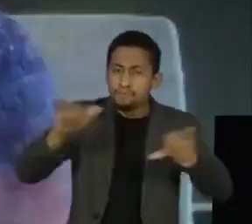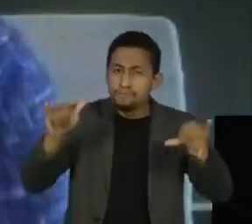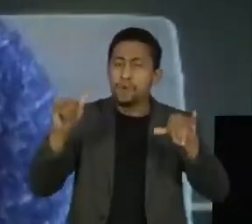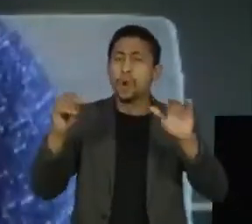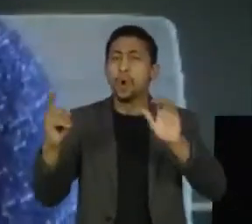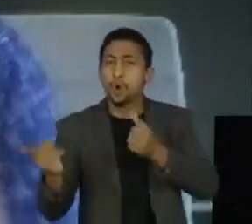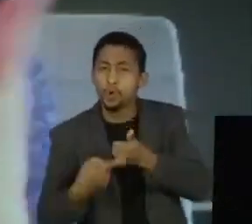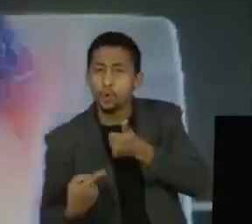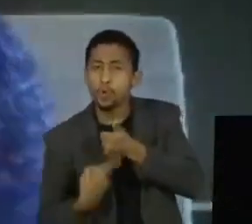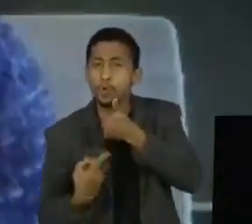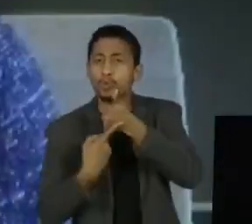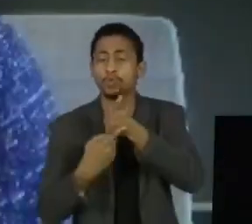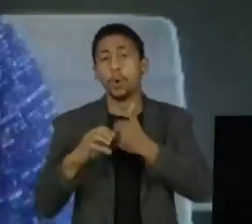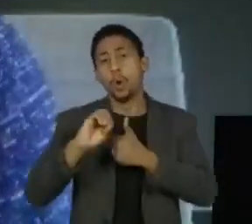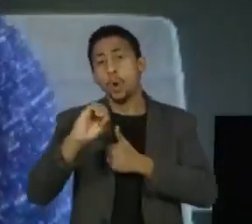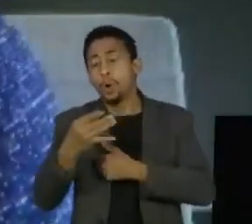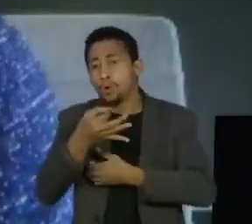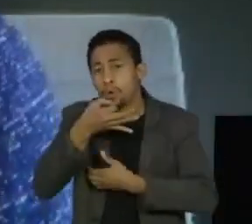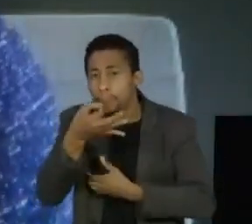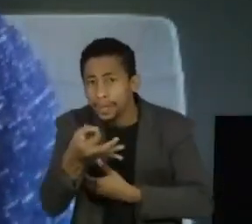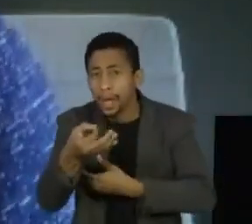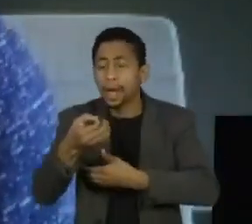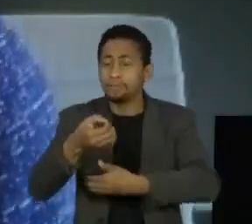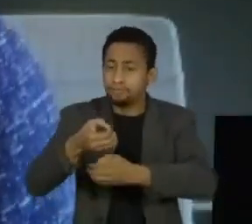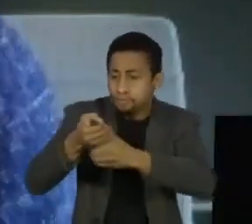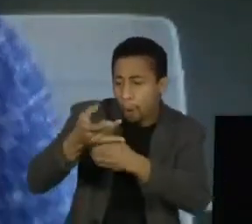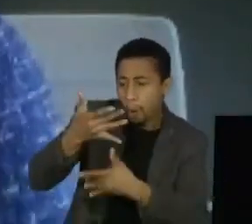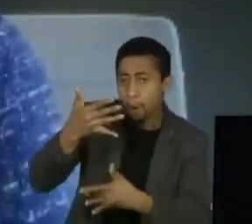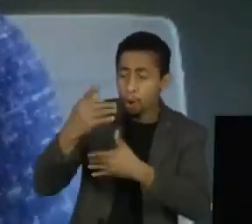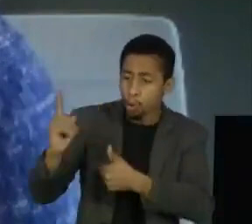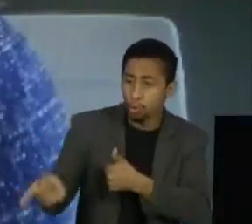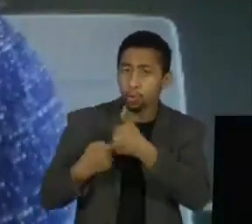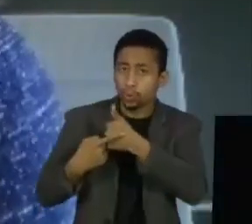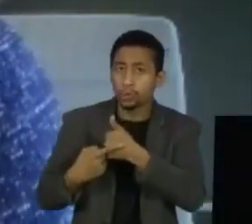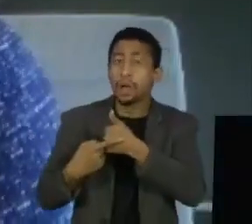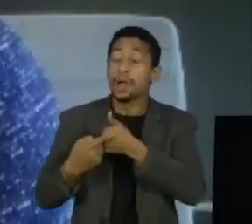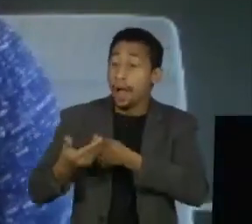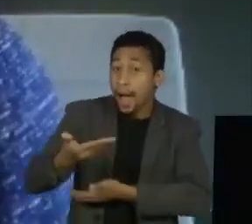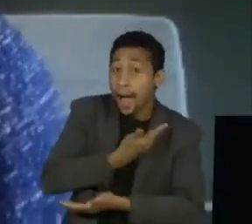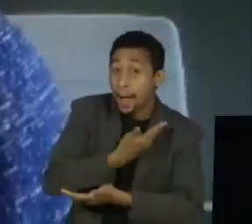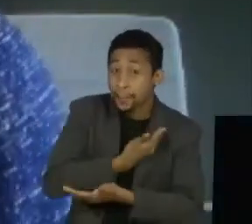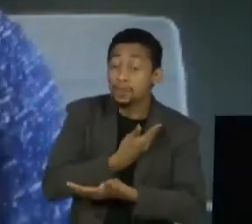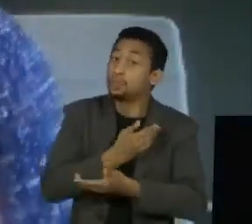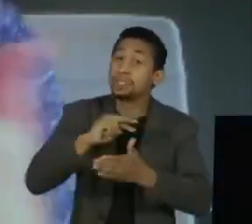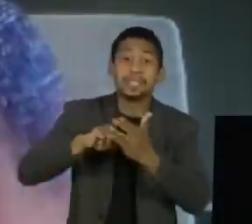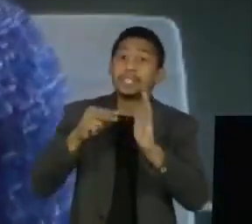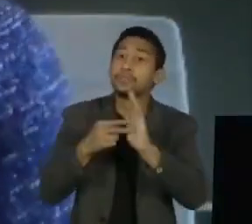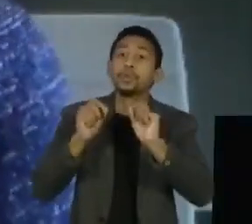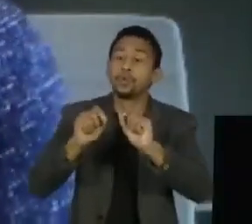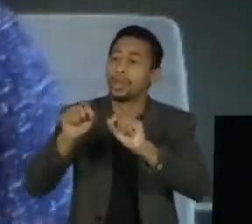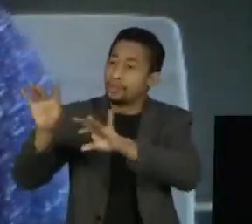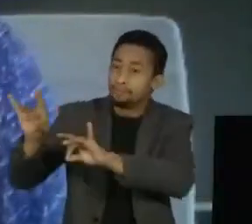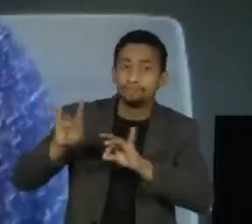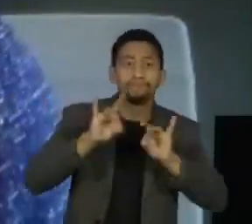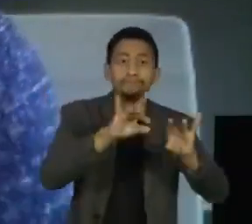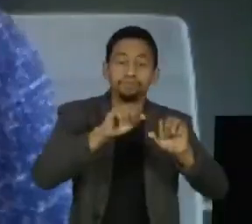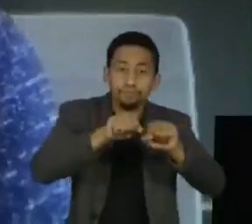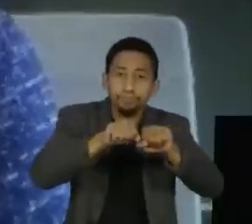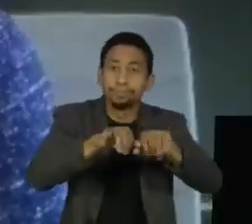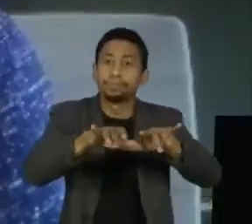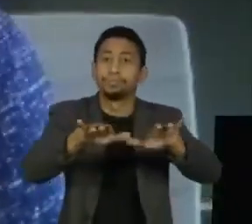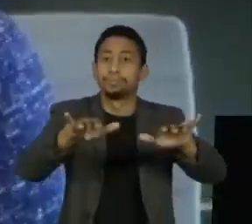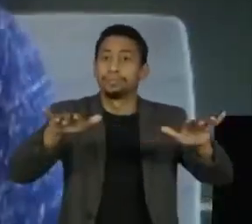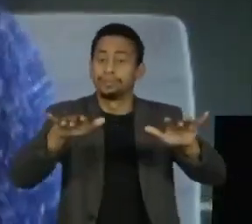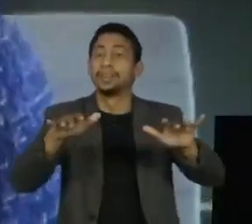um comentário ou um post de um amigo, nós estamos compartilhando esse conteúdo, nós estamos produzindo, nós